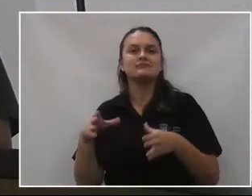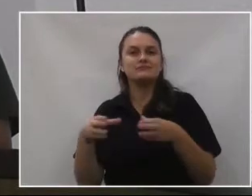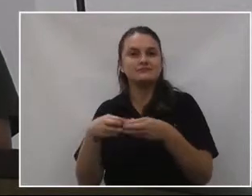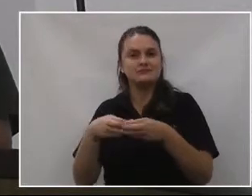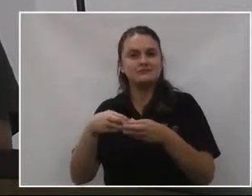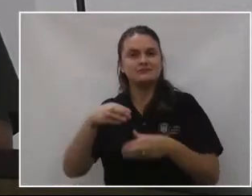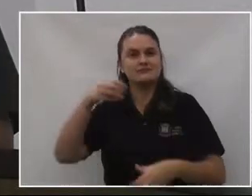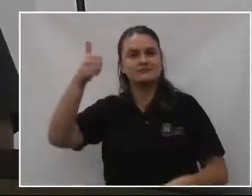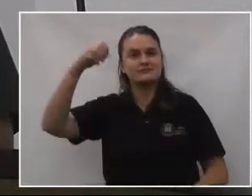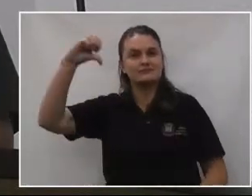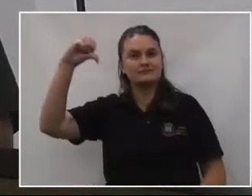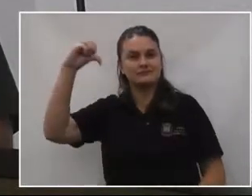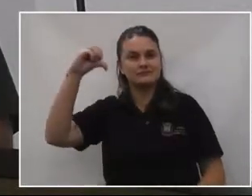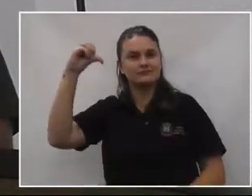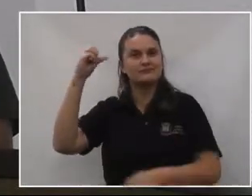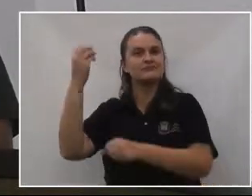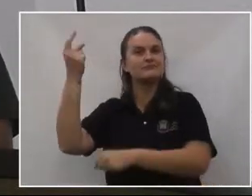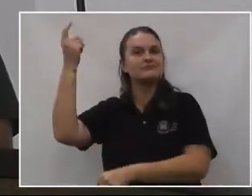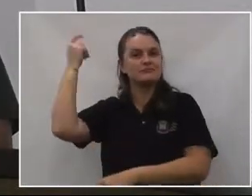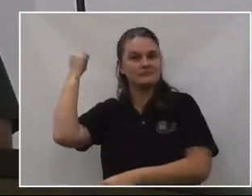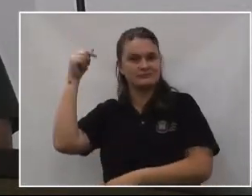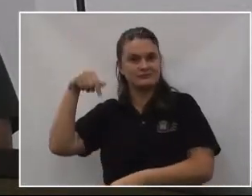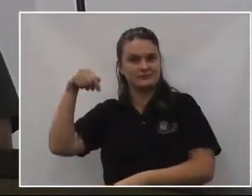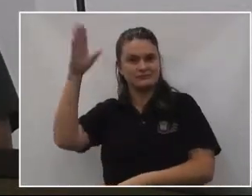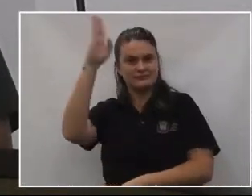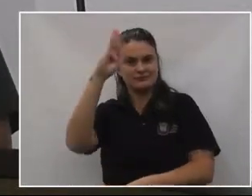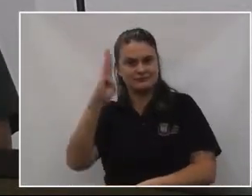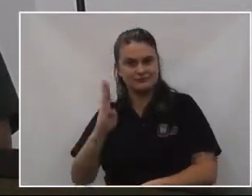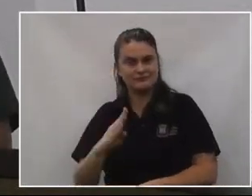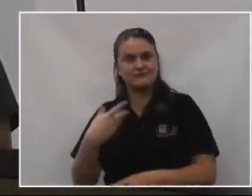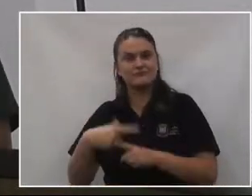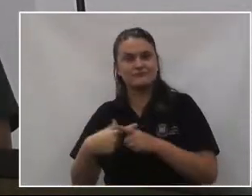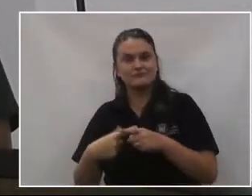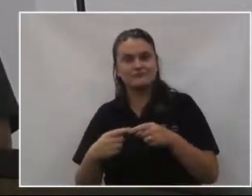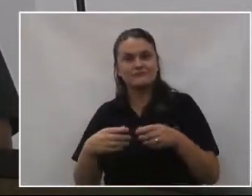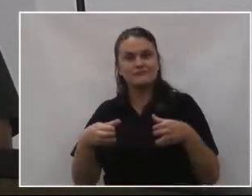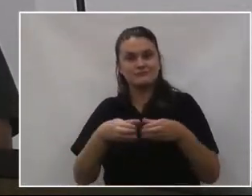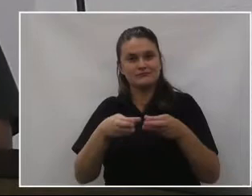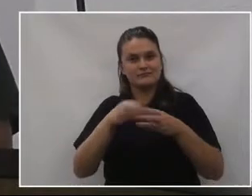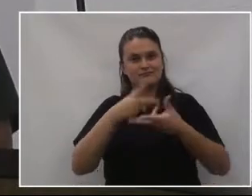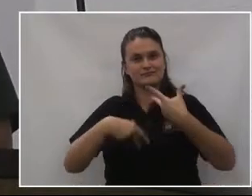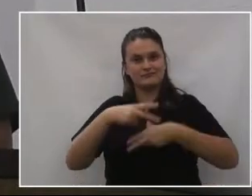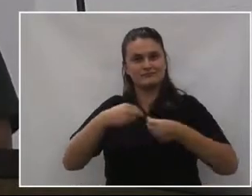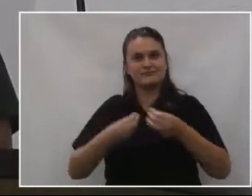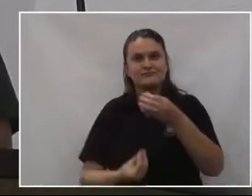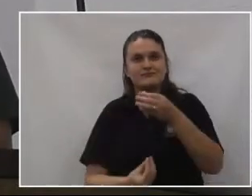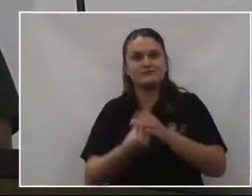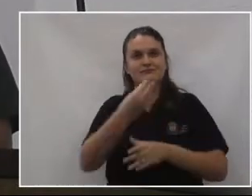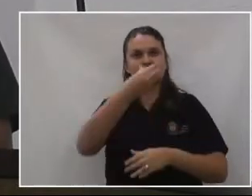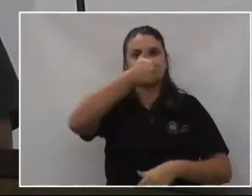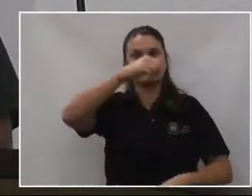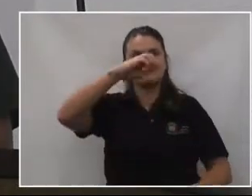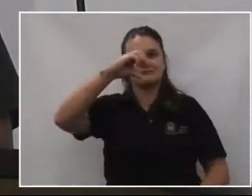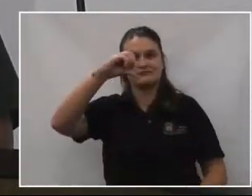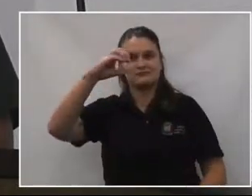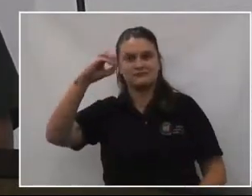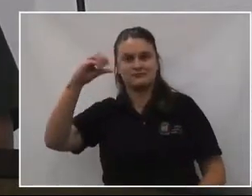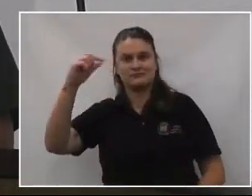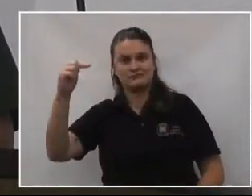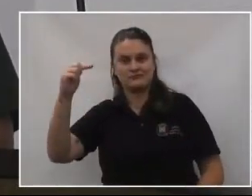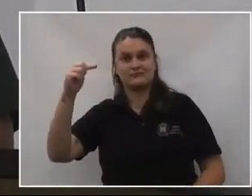o décimo nono mais antigo do Brasil. O projeto escotismo foi fundado em 1907. Em